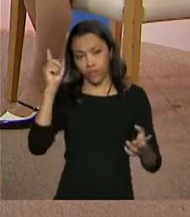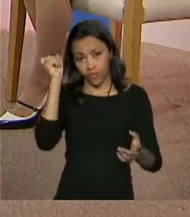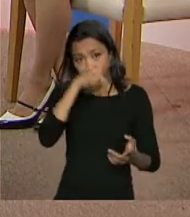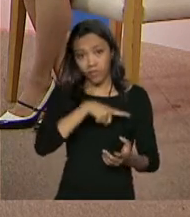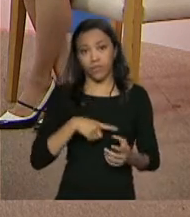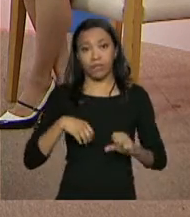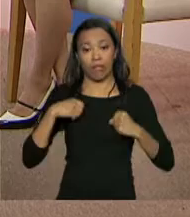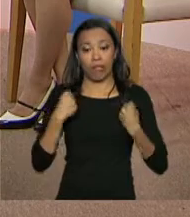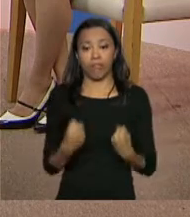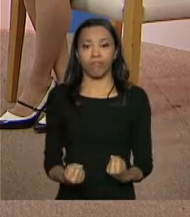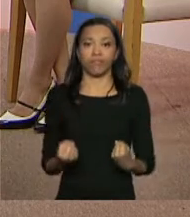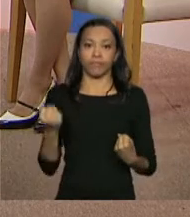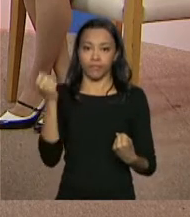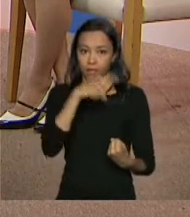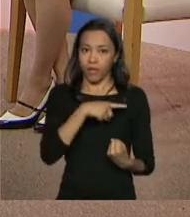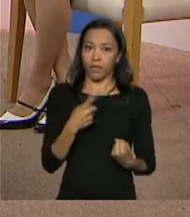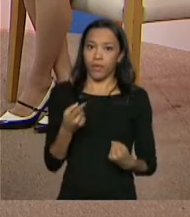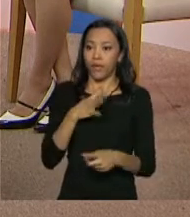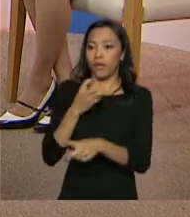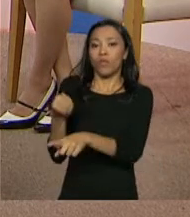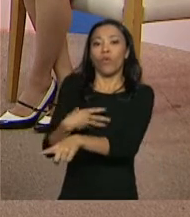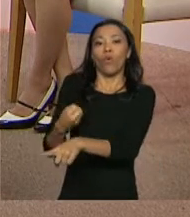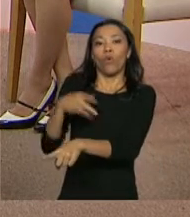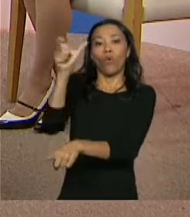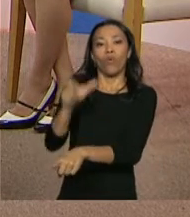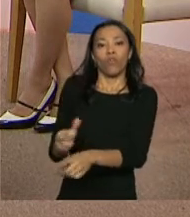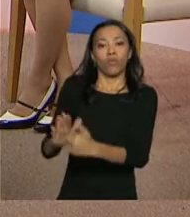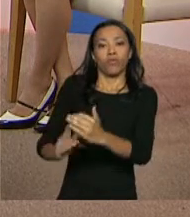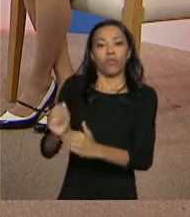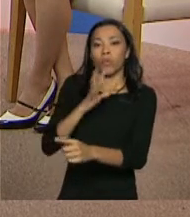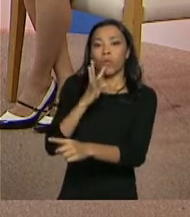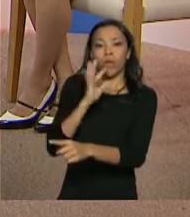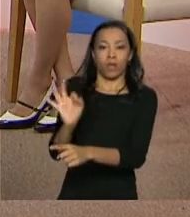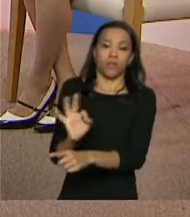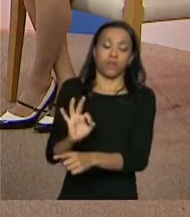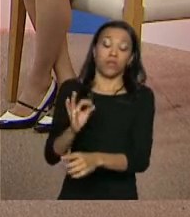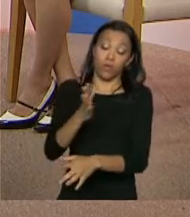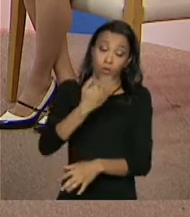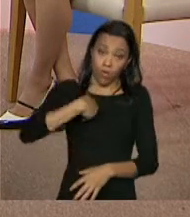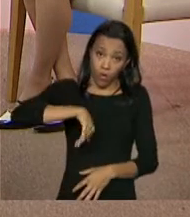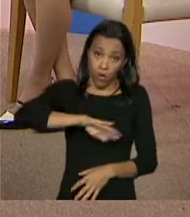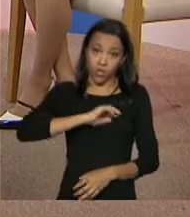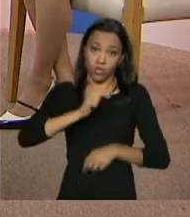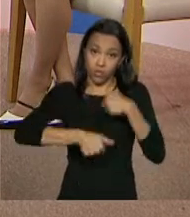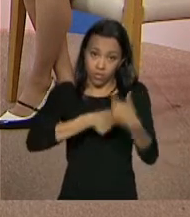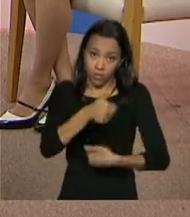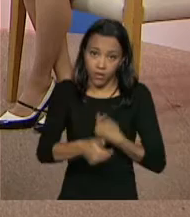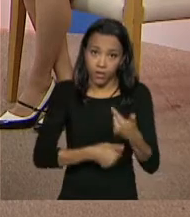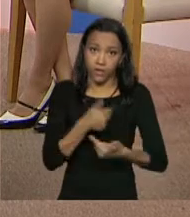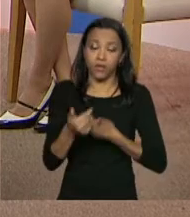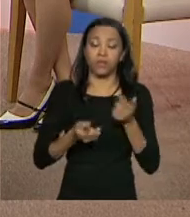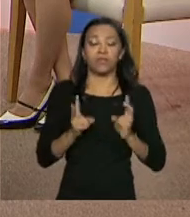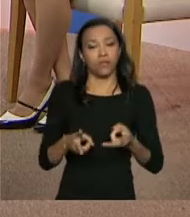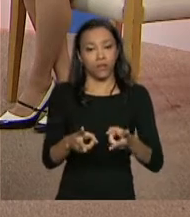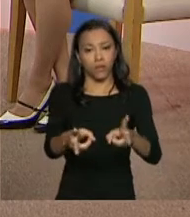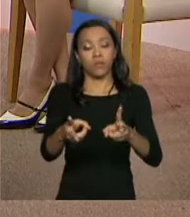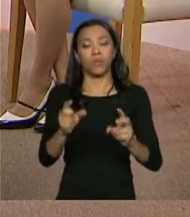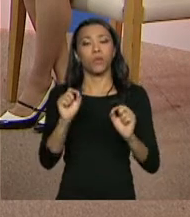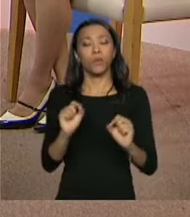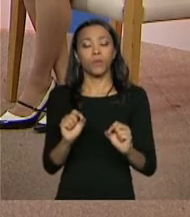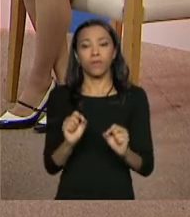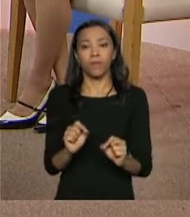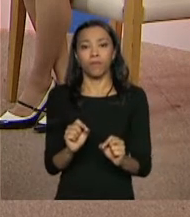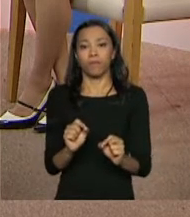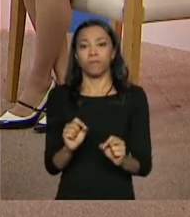entende? Então, eu estou trabalhando, nós no MDS estamos muito mais trabalhando na linha de, claro, limitar o